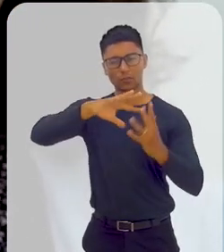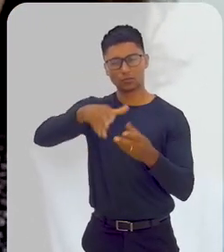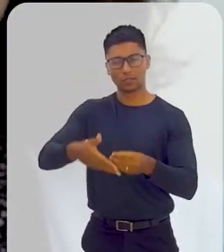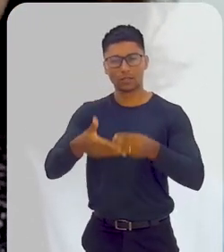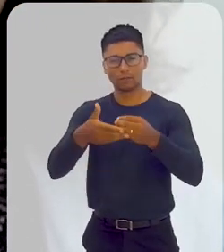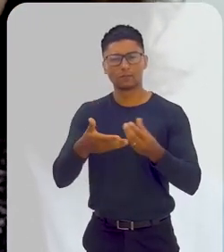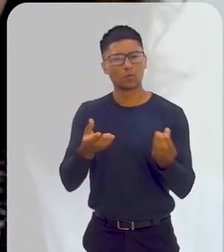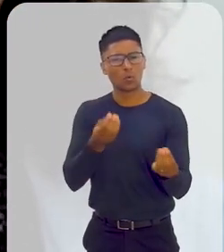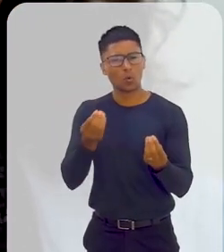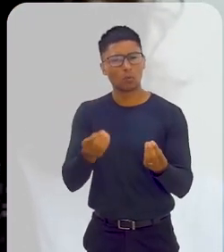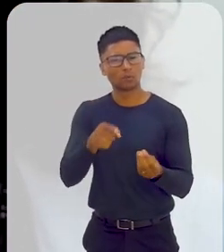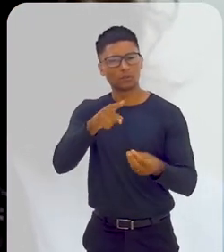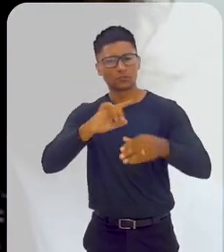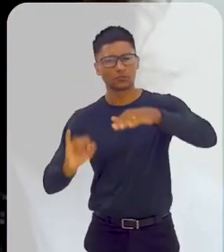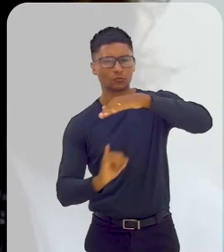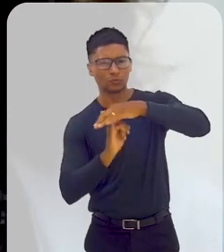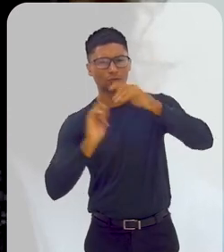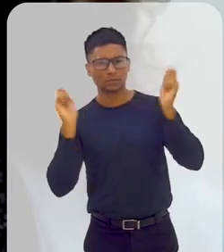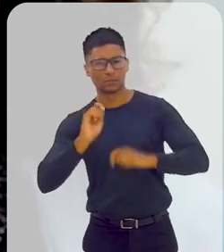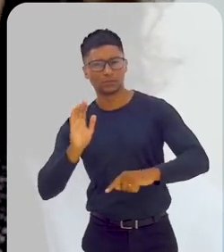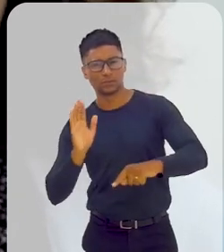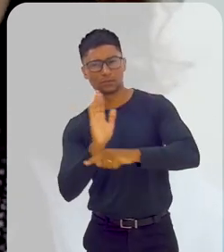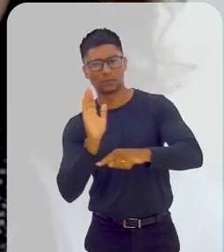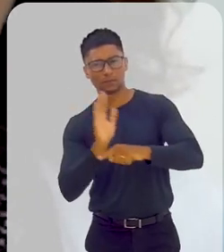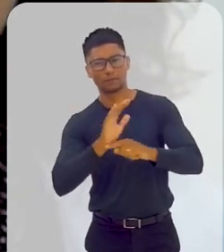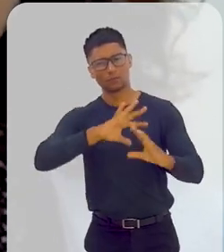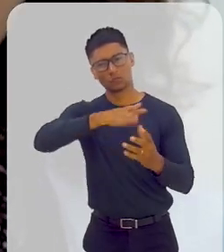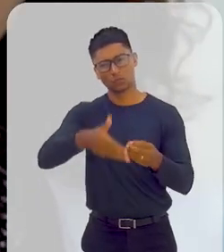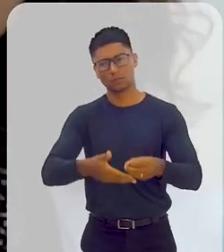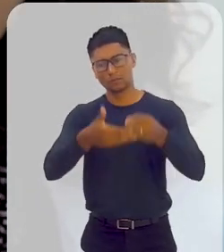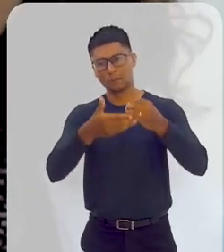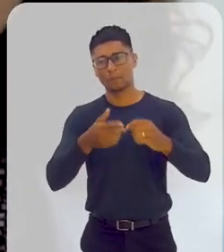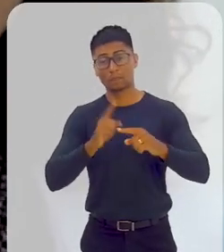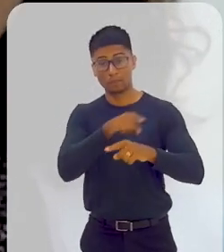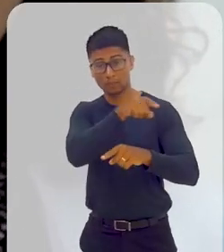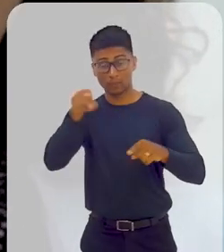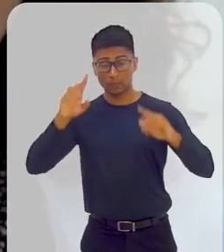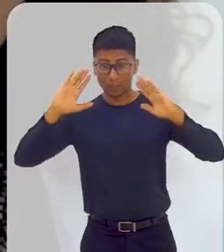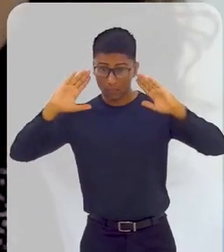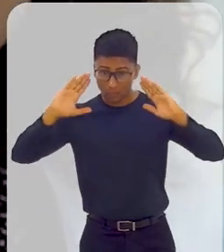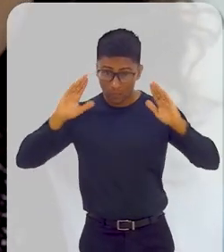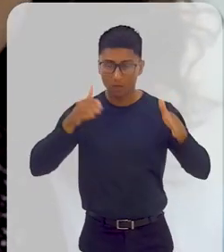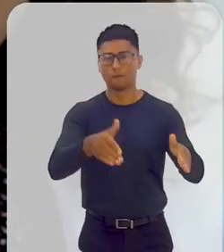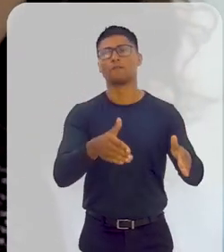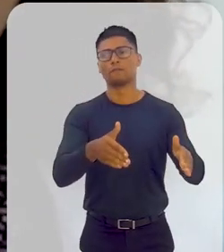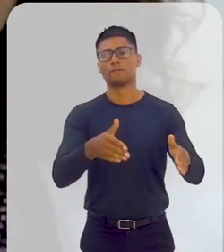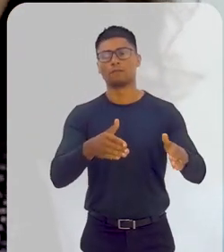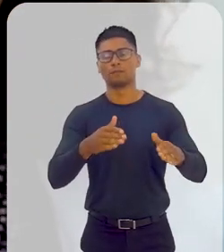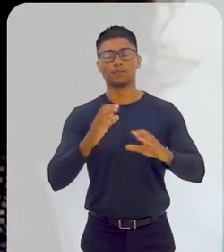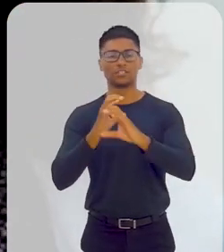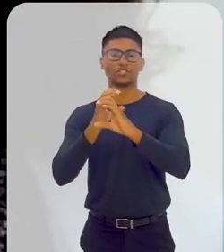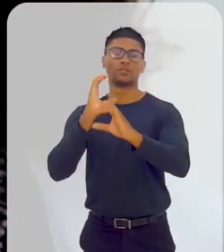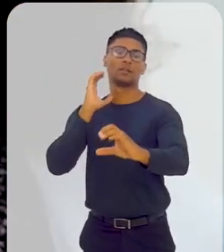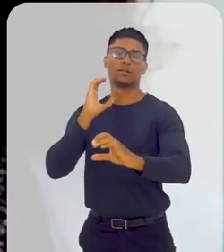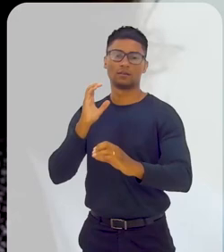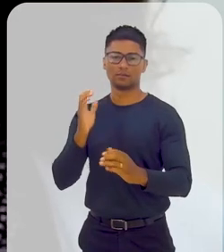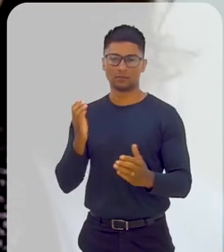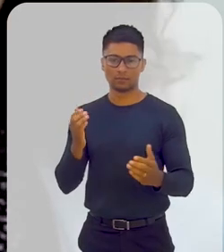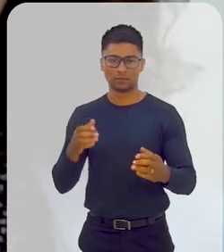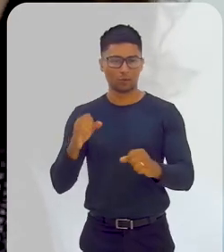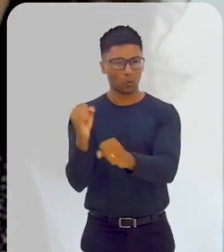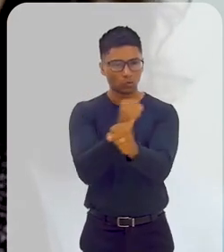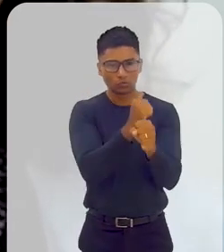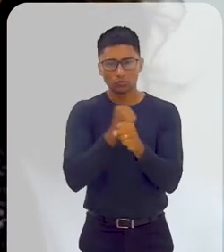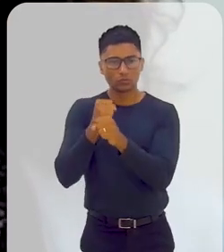contribuir nessa discussão sobre sustentabilidade, dado o foco de vocês também na engenharia e nas